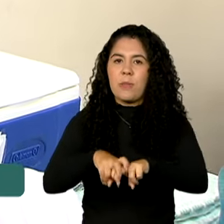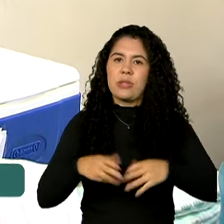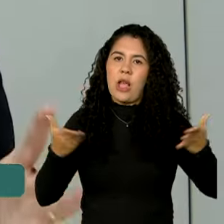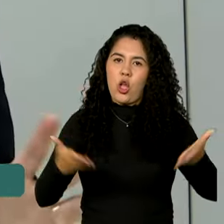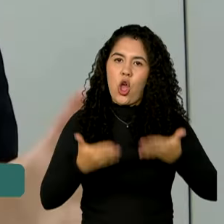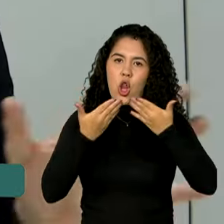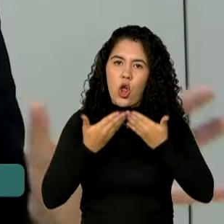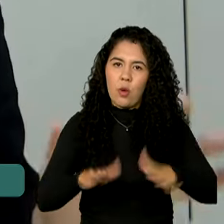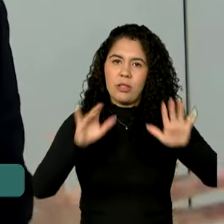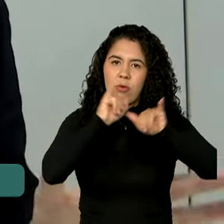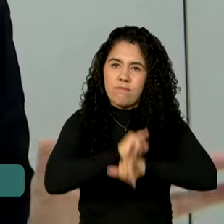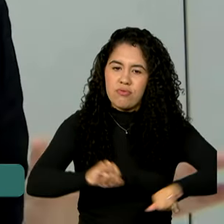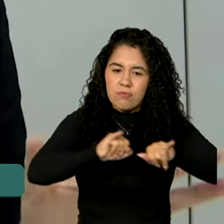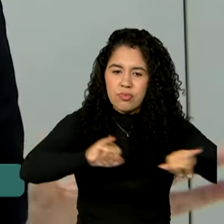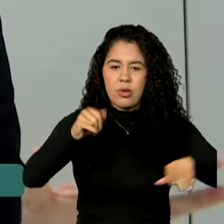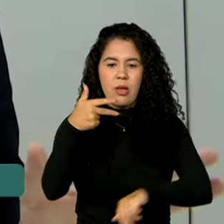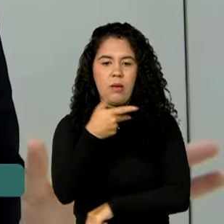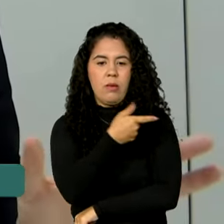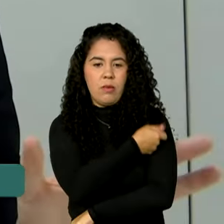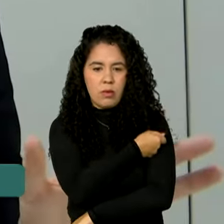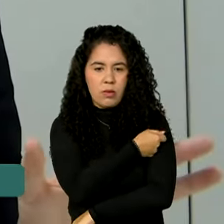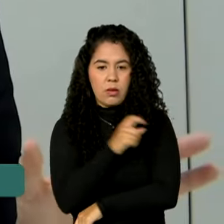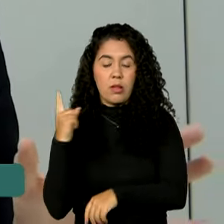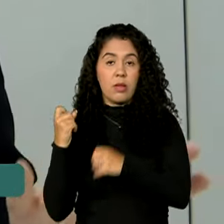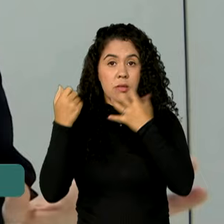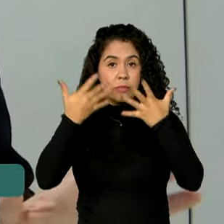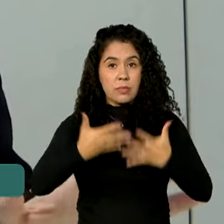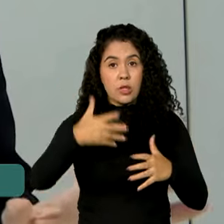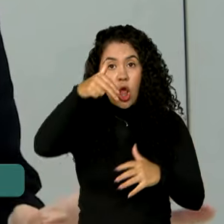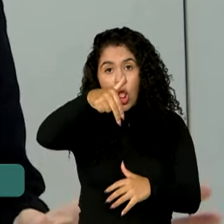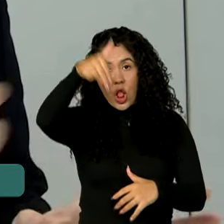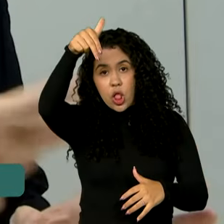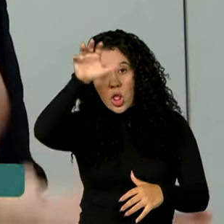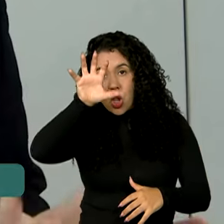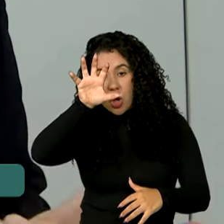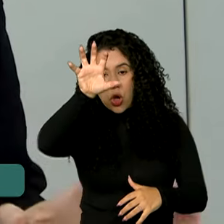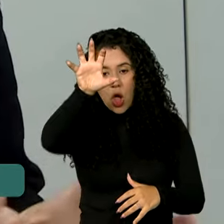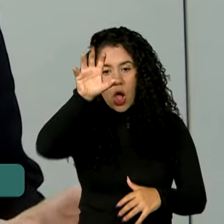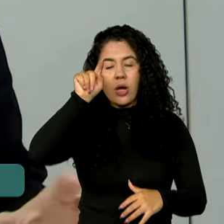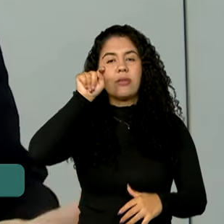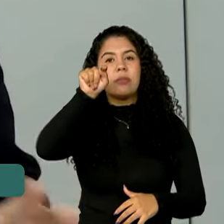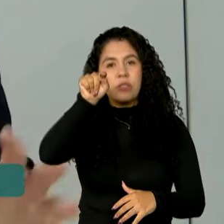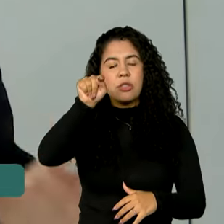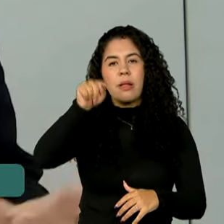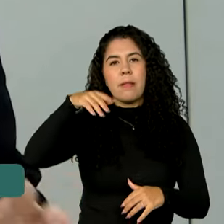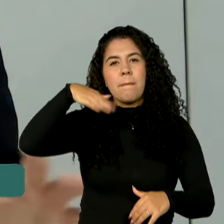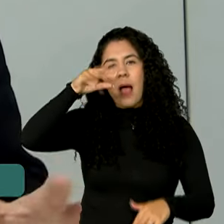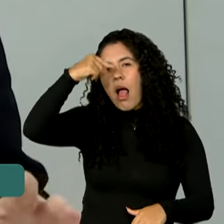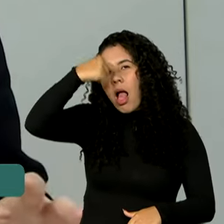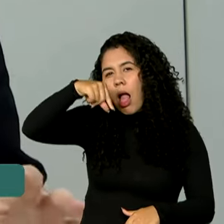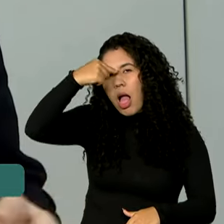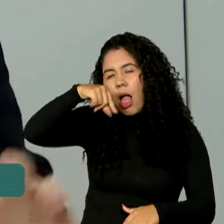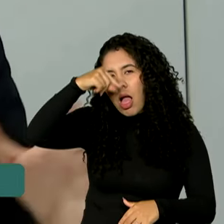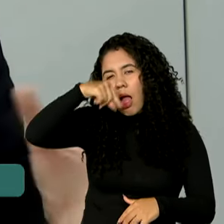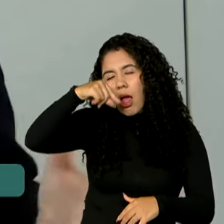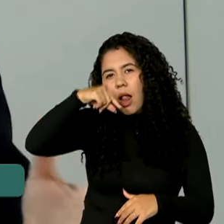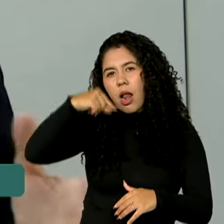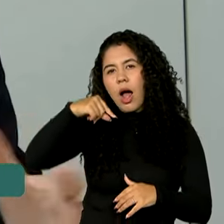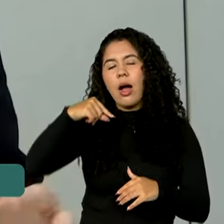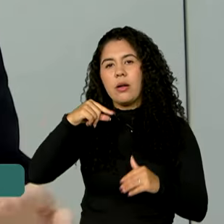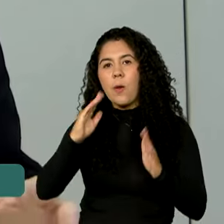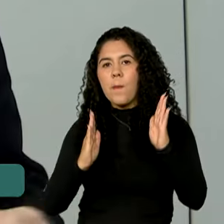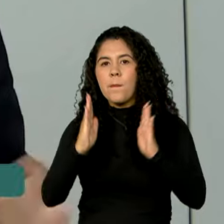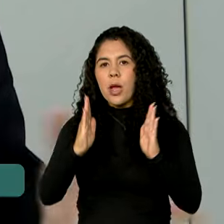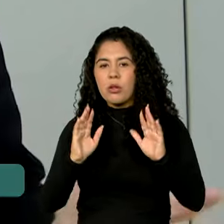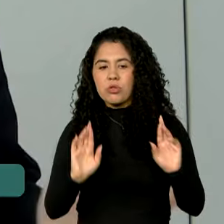por lá. A região norte tende a ter uma manifestação da influenza num outro momento, por conta de uma outra dinâmica